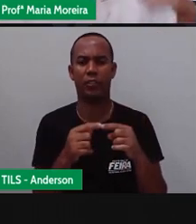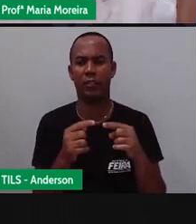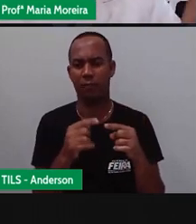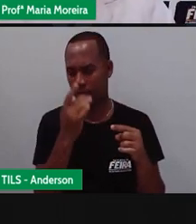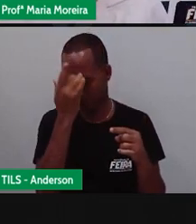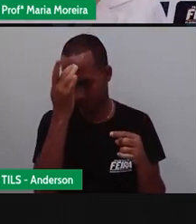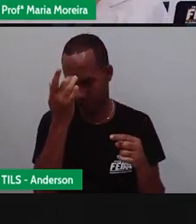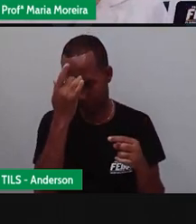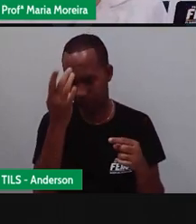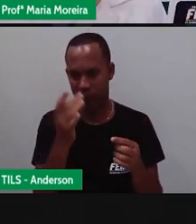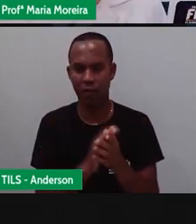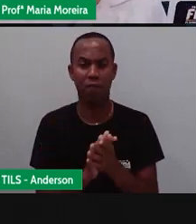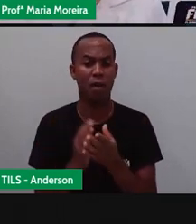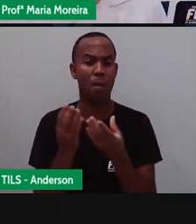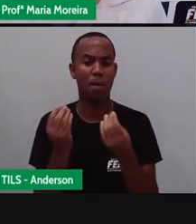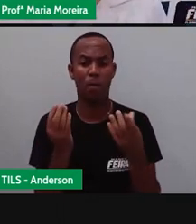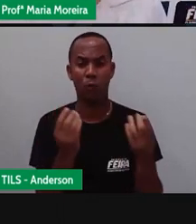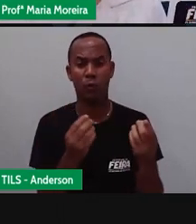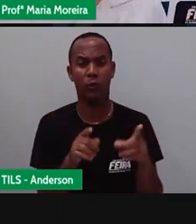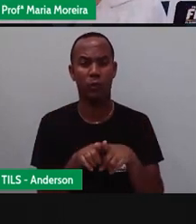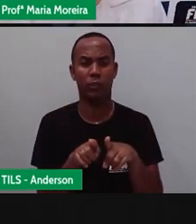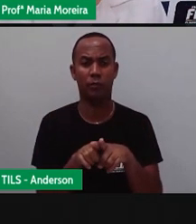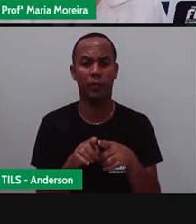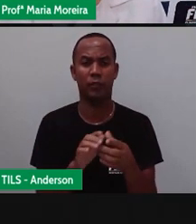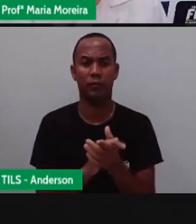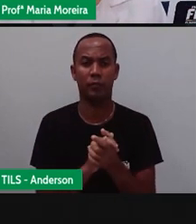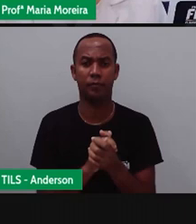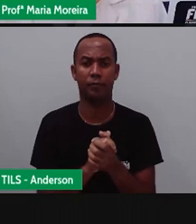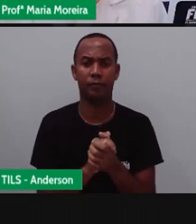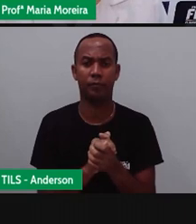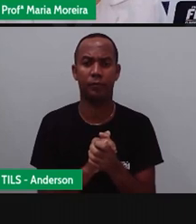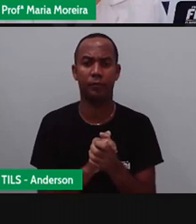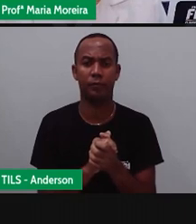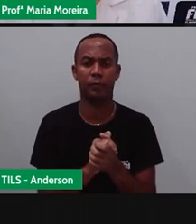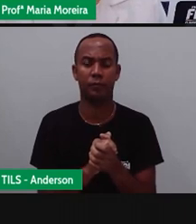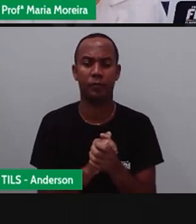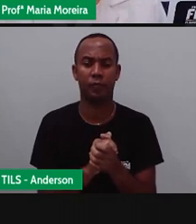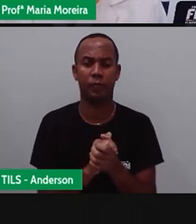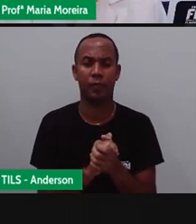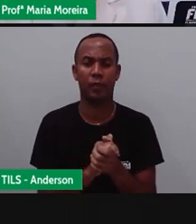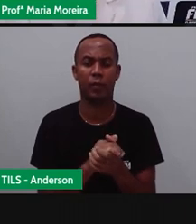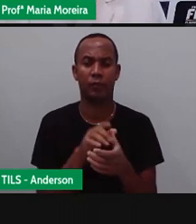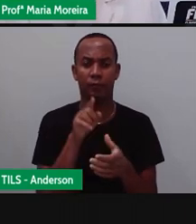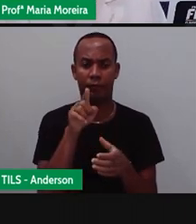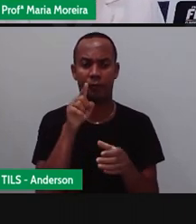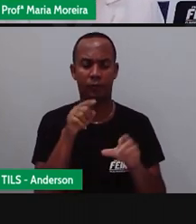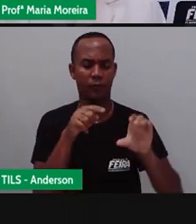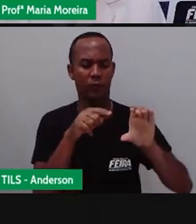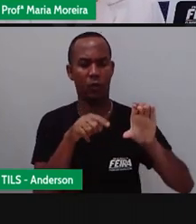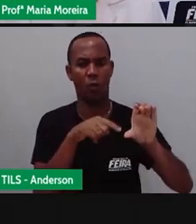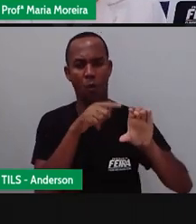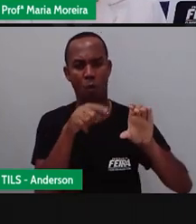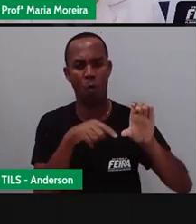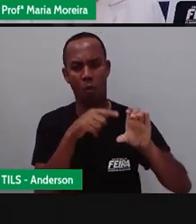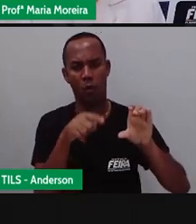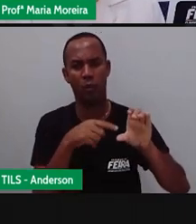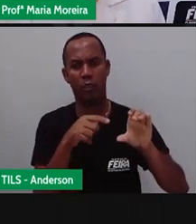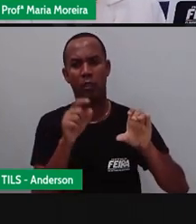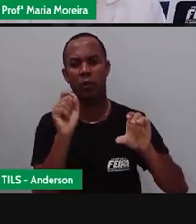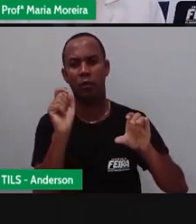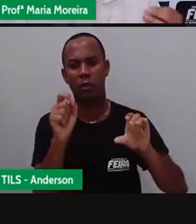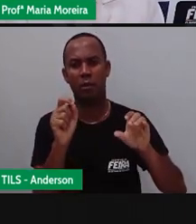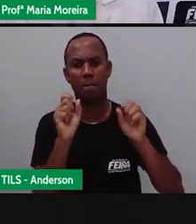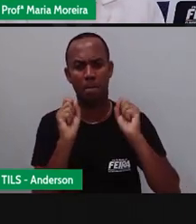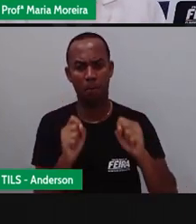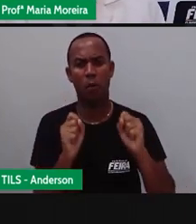facilitaram muito aí no quesito transporte. Bom, com a roda, né? Foi possível transportar o